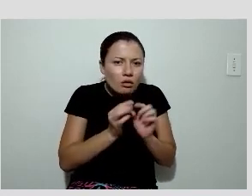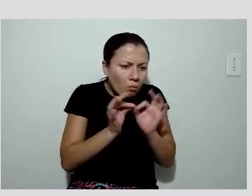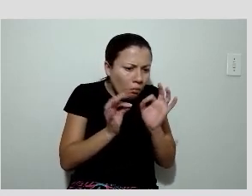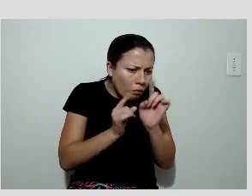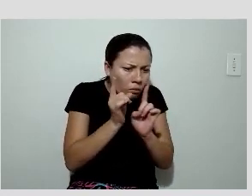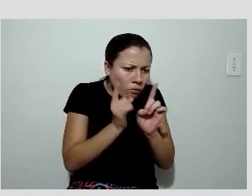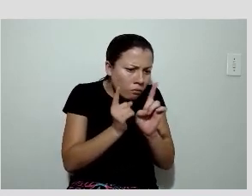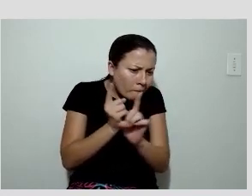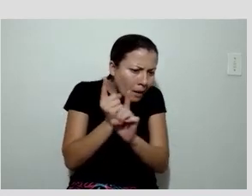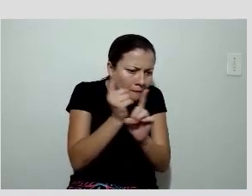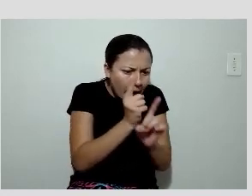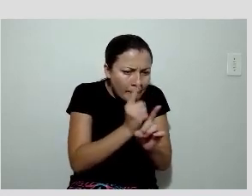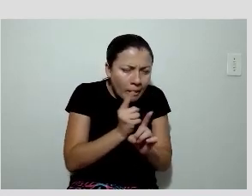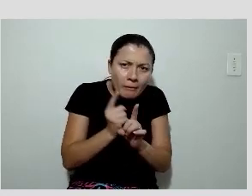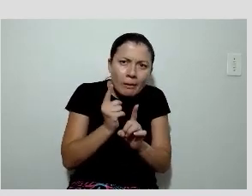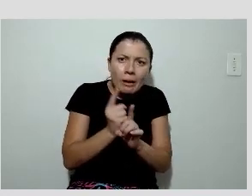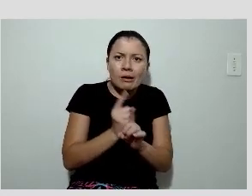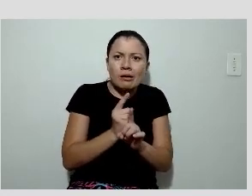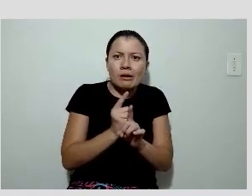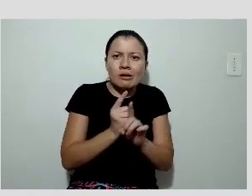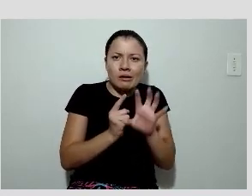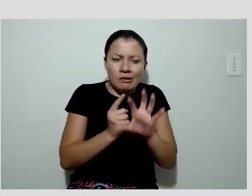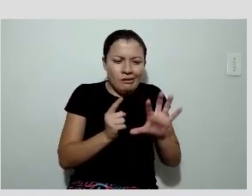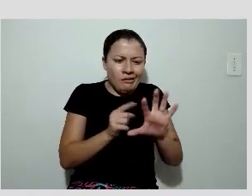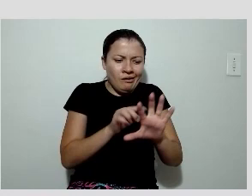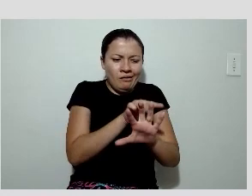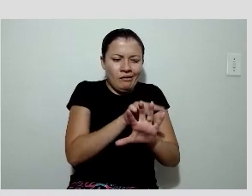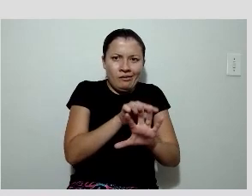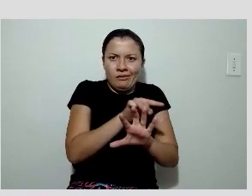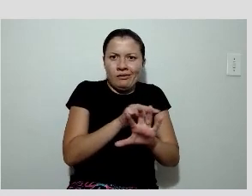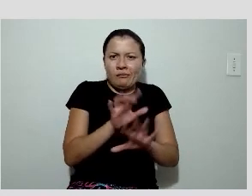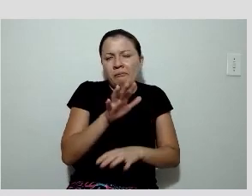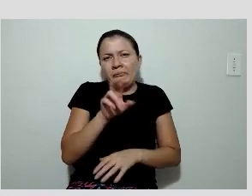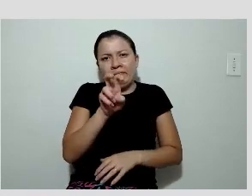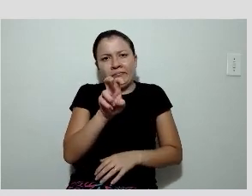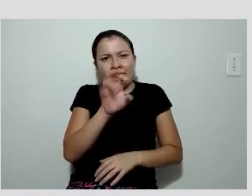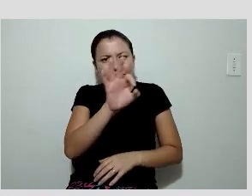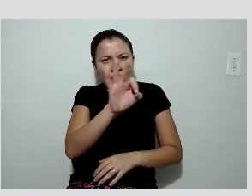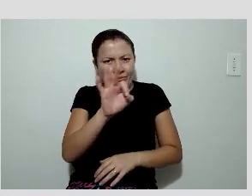Dr. Fausto também já mencionou, nessa região septal, em torno de 5%.